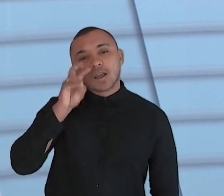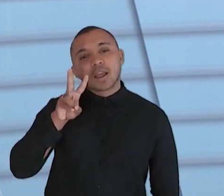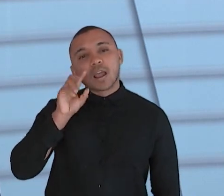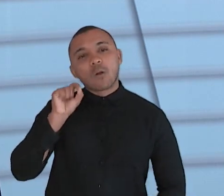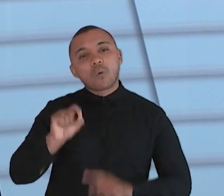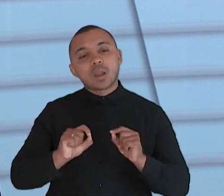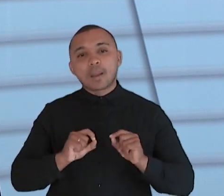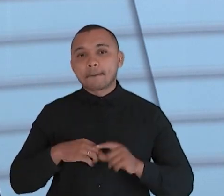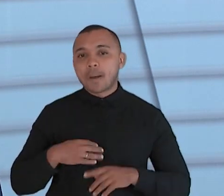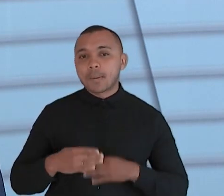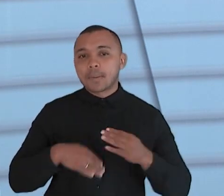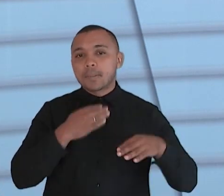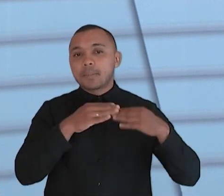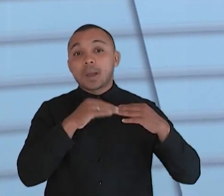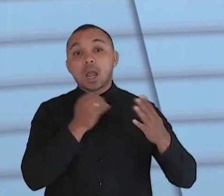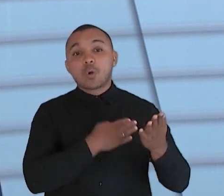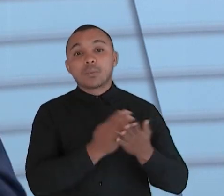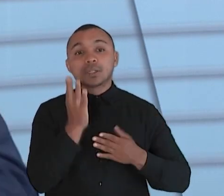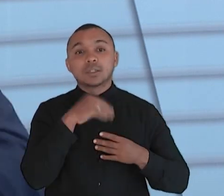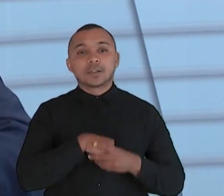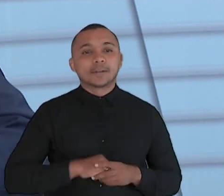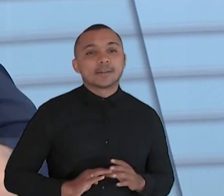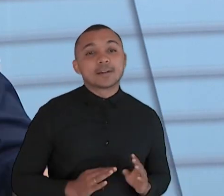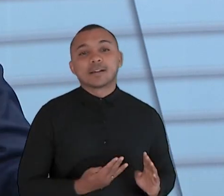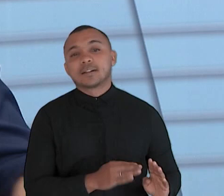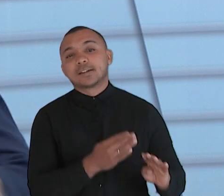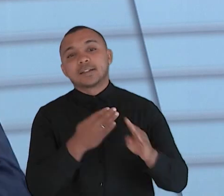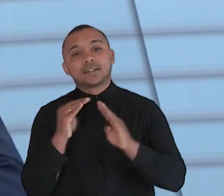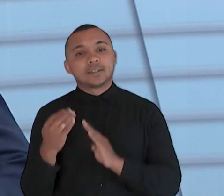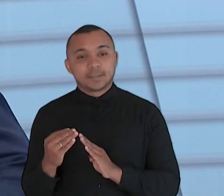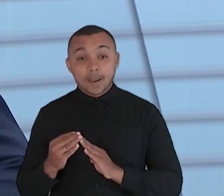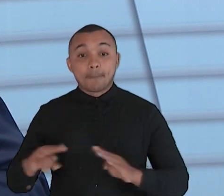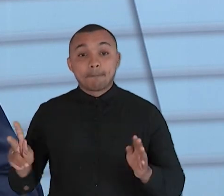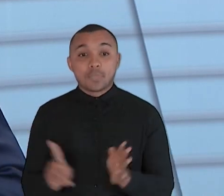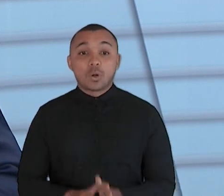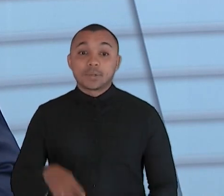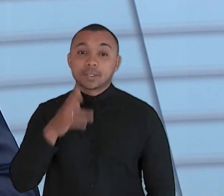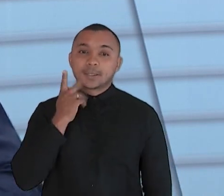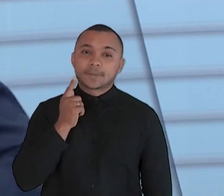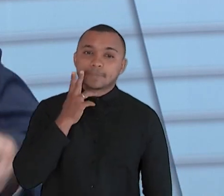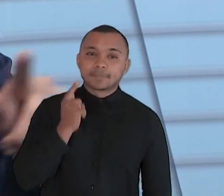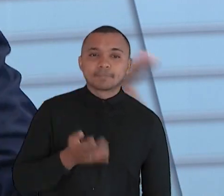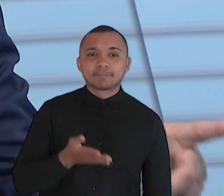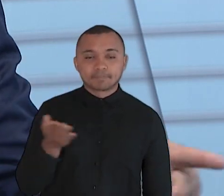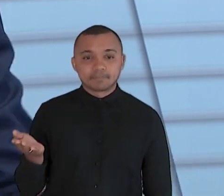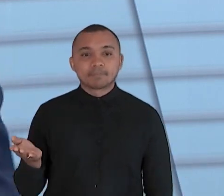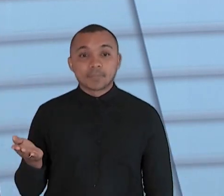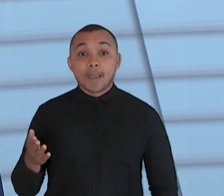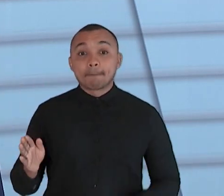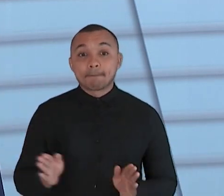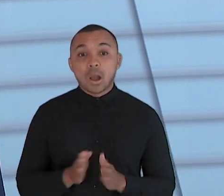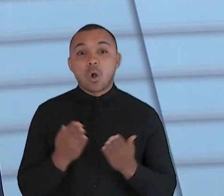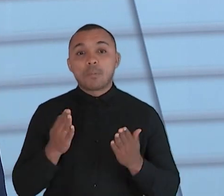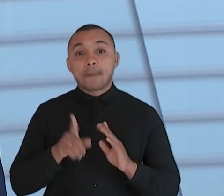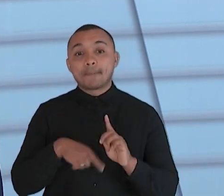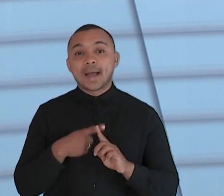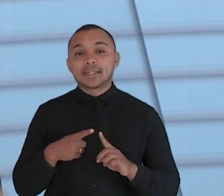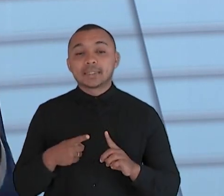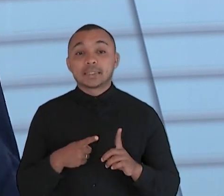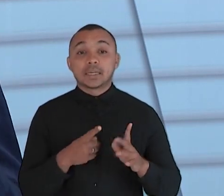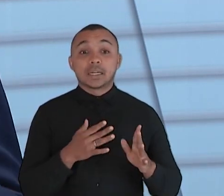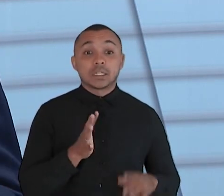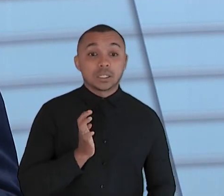progresso chegar na periferia que é essa cidade é dividida pobre e rico então